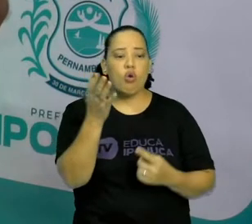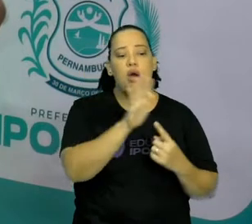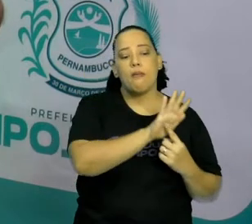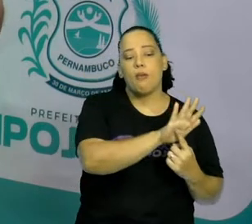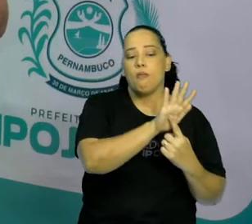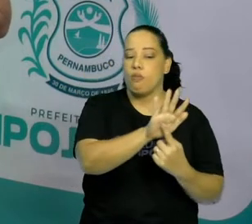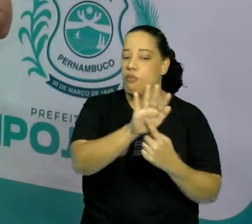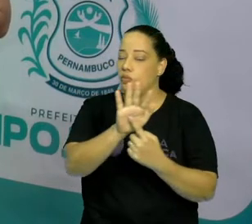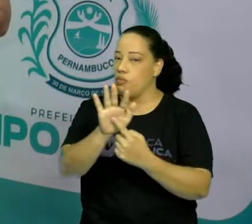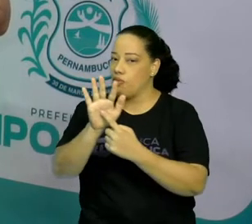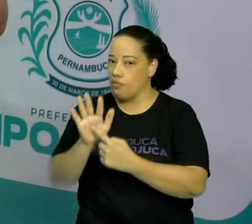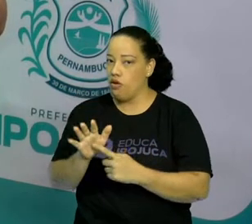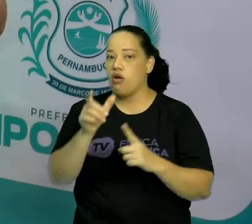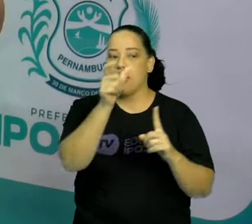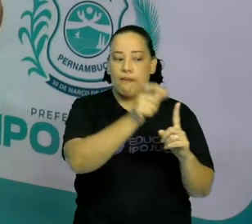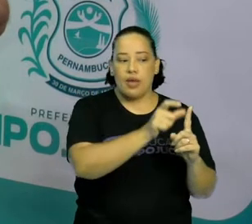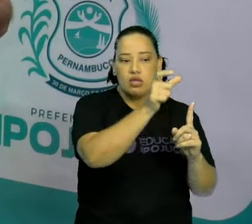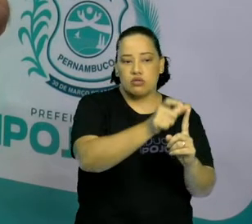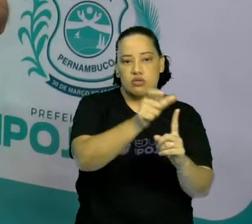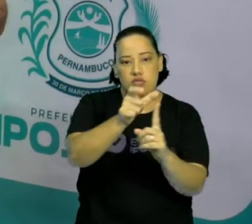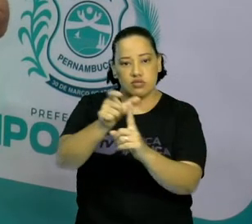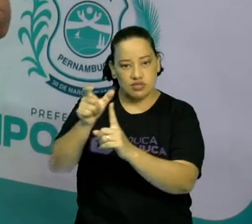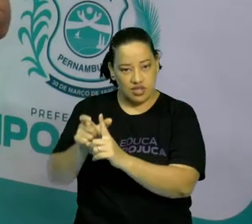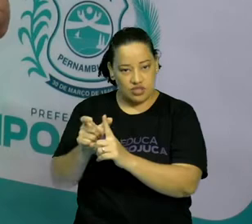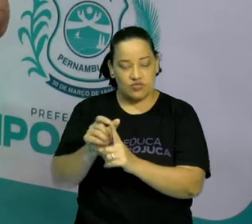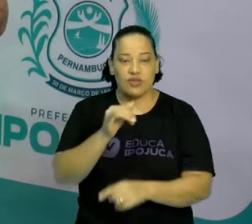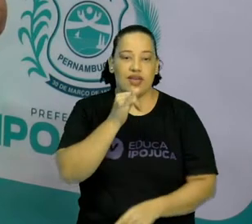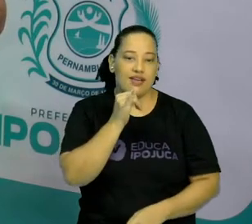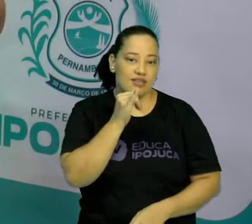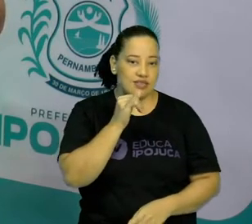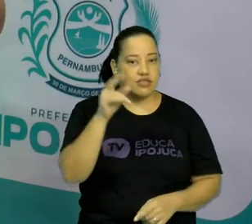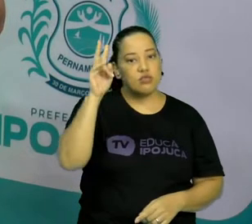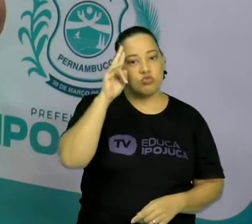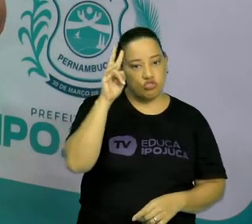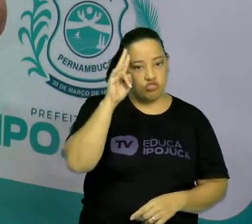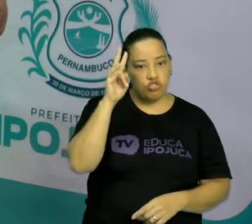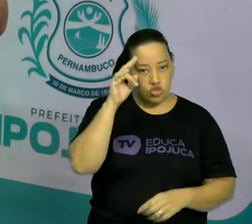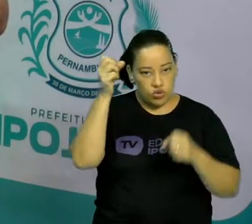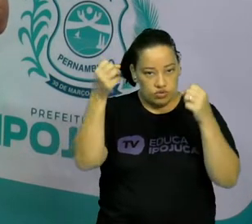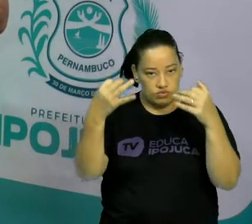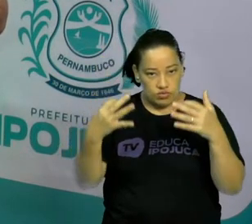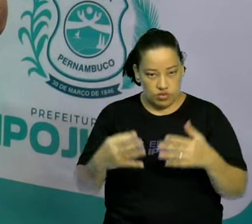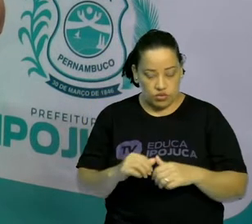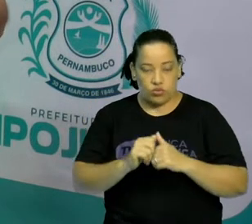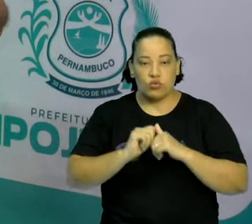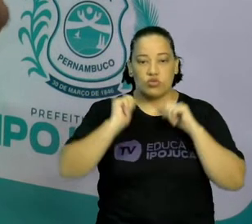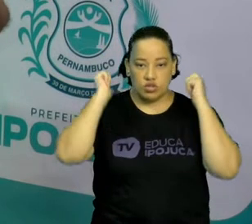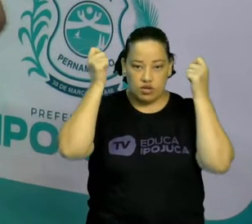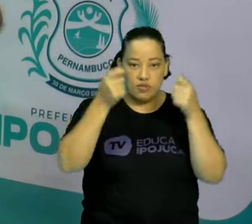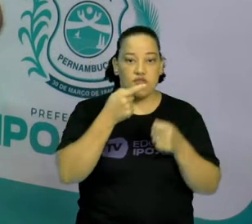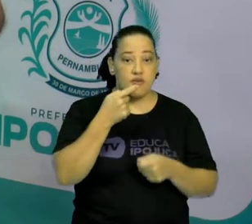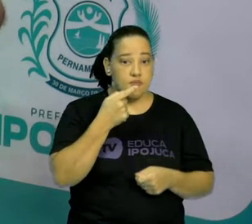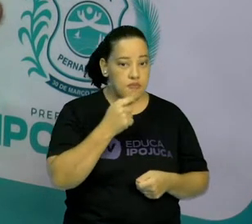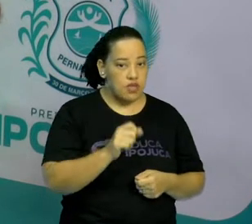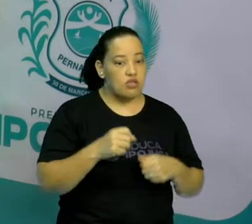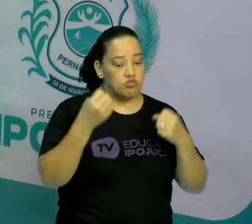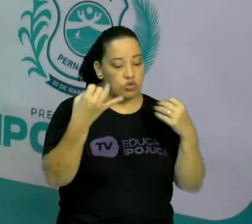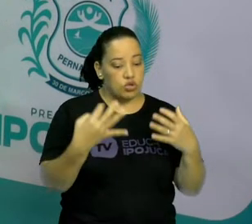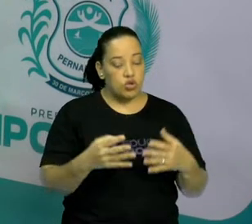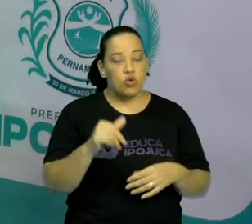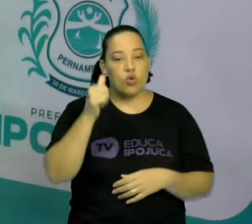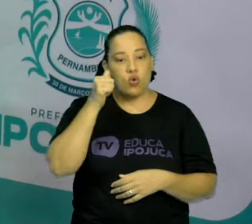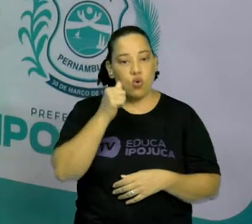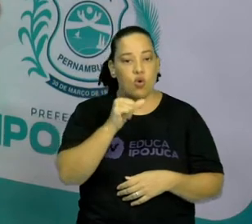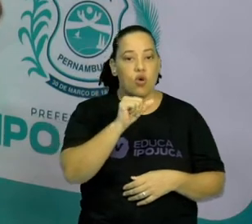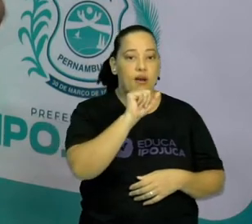Vocês lembram que lá no início da história que eu contei, eu falei para vocês que a mãe da Chapeuzinho chamou a